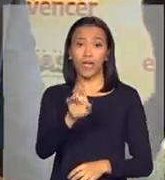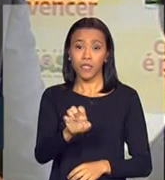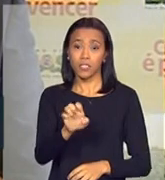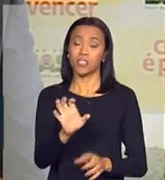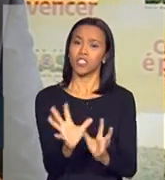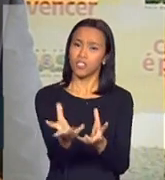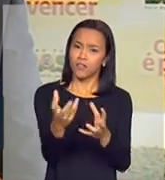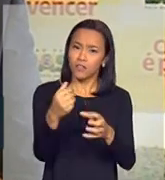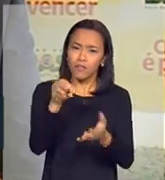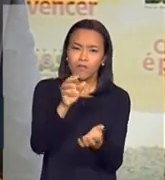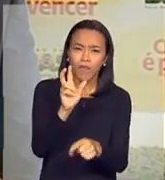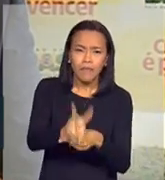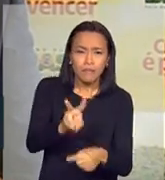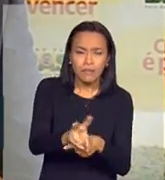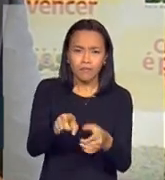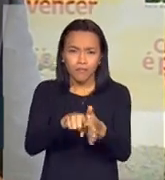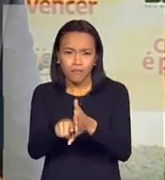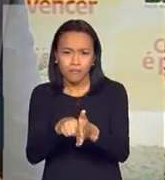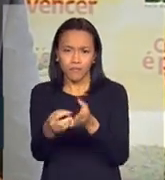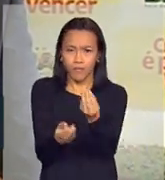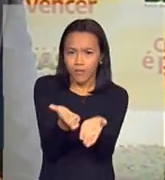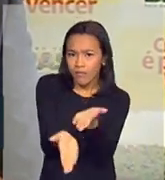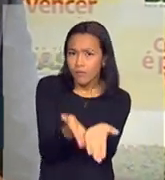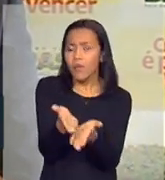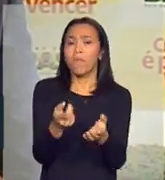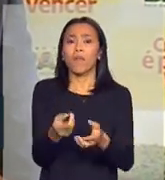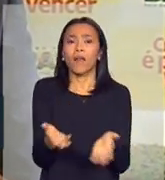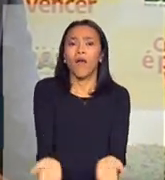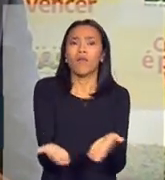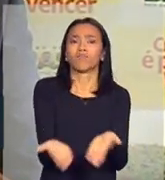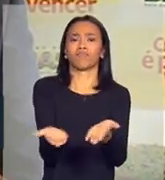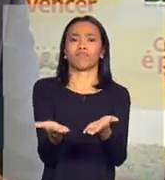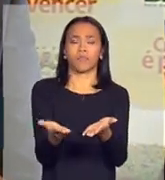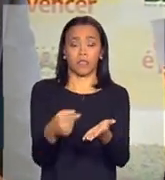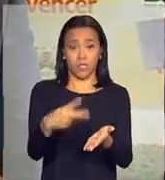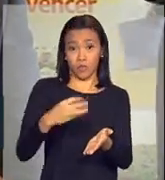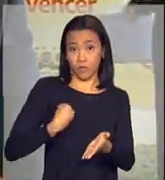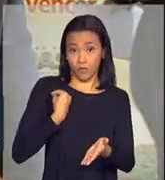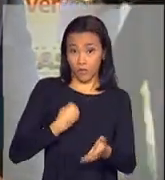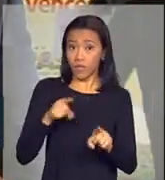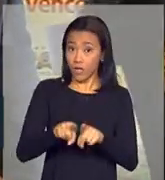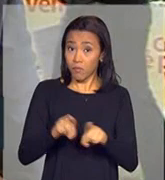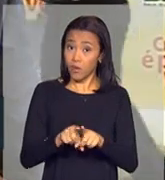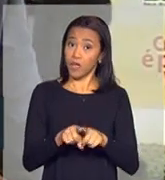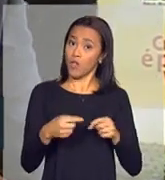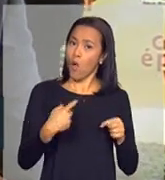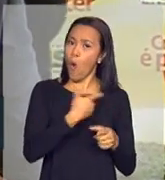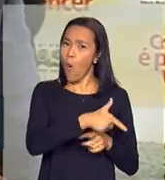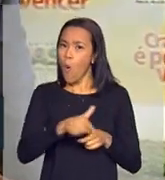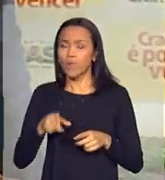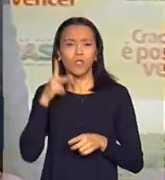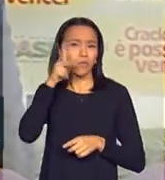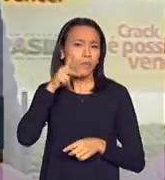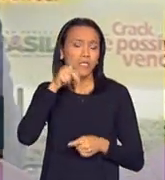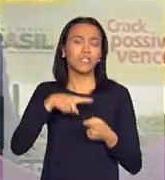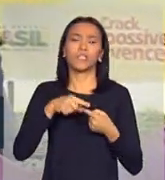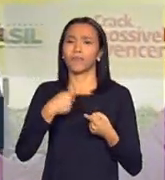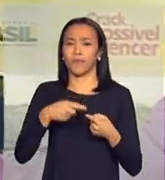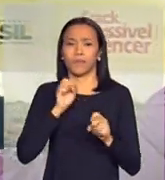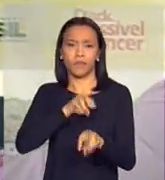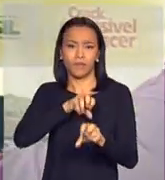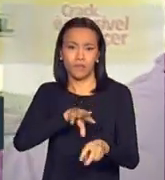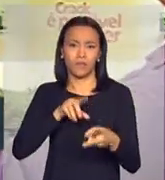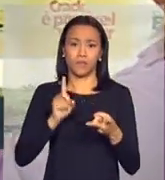para, então, começar a fazer um projeto de reconstrução da sua vida, mediante as outras políticas relacionadas à educação,